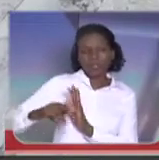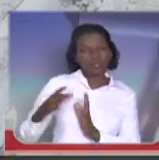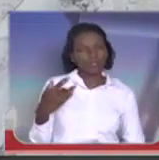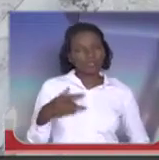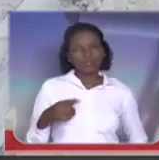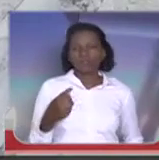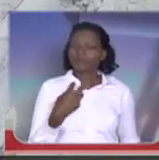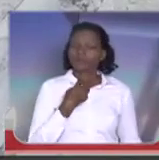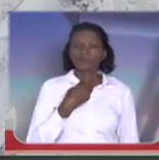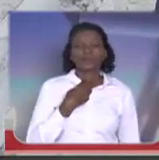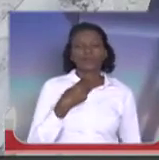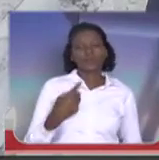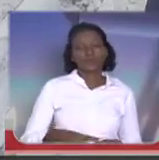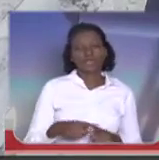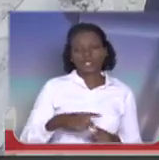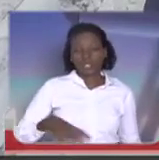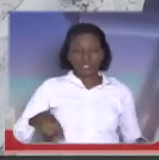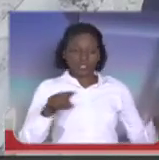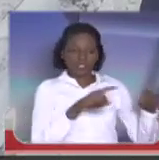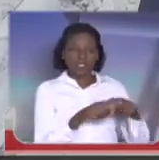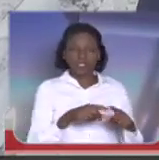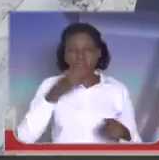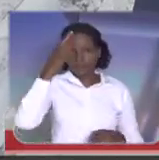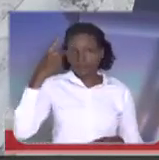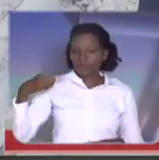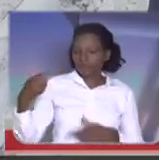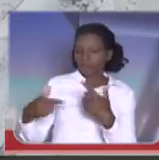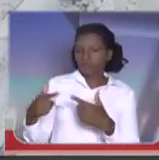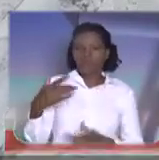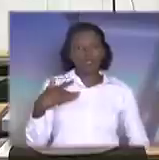eles não têm dó do trabalhador. Muito obrigado, senhor presidente.